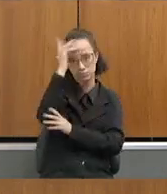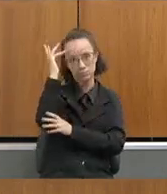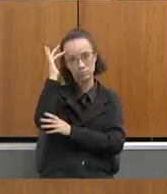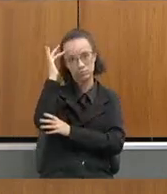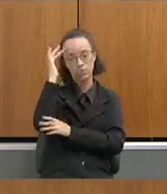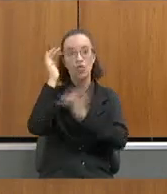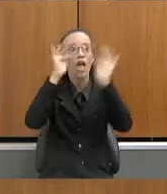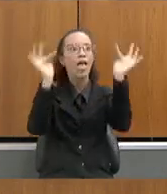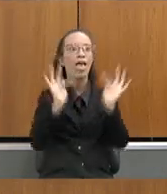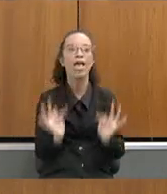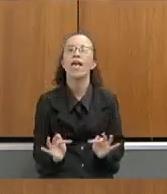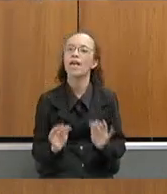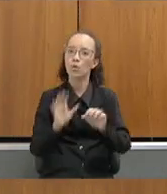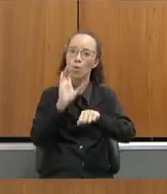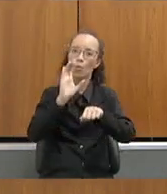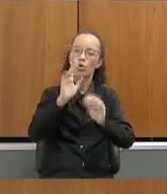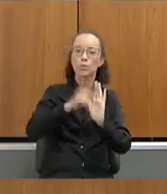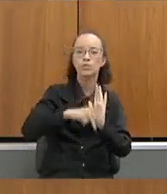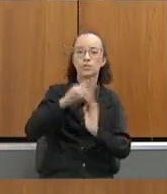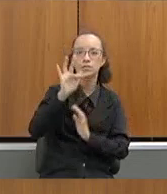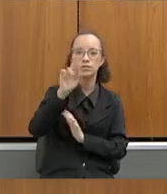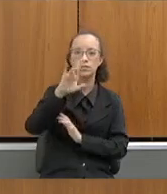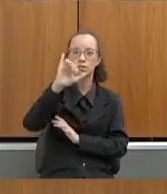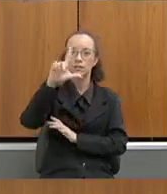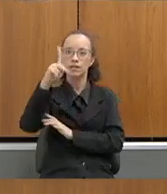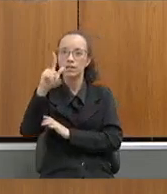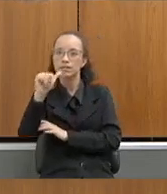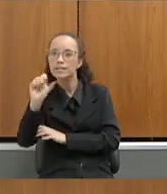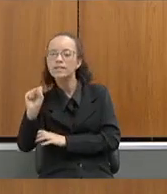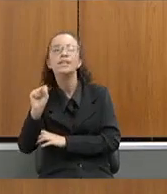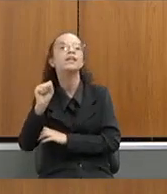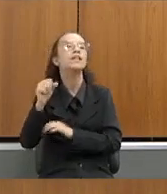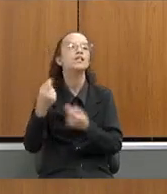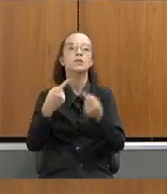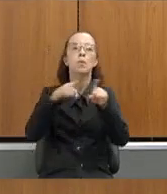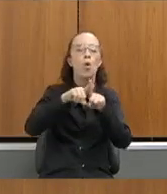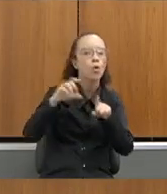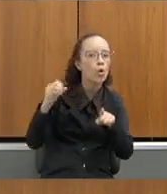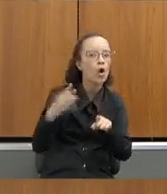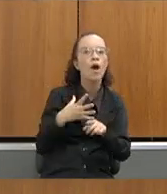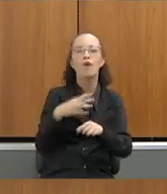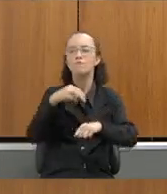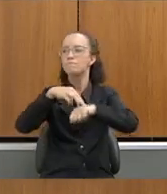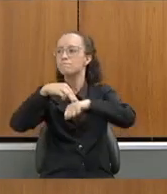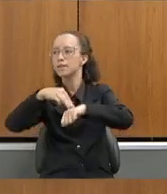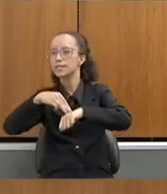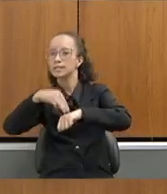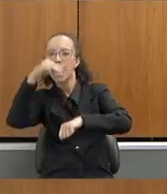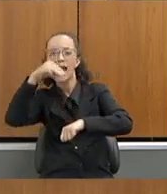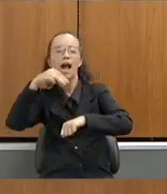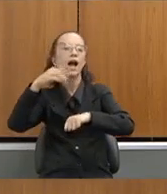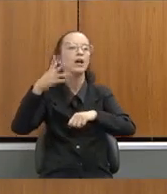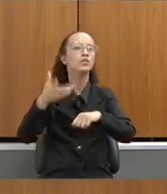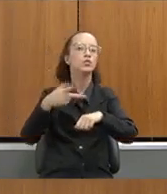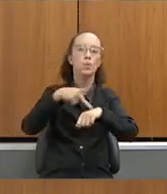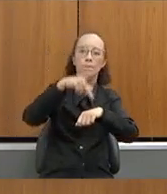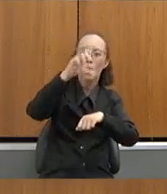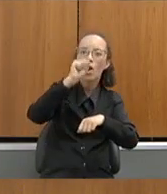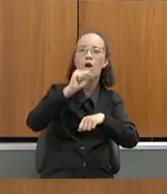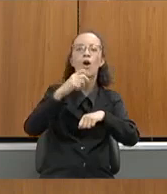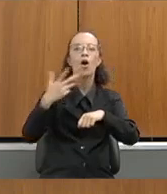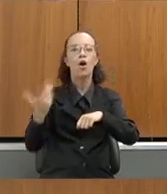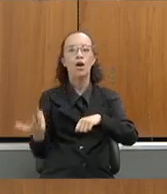com trilhas do futuro docente, novas parcerias, mestrado, pós-graduação.